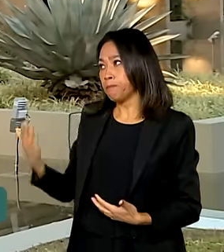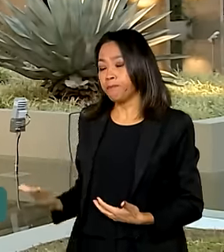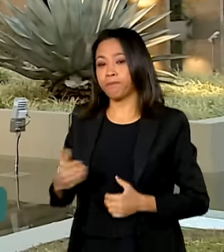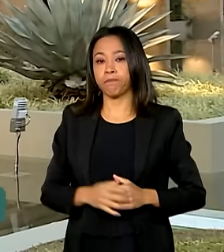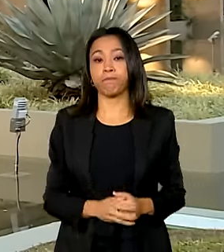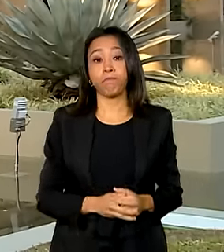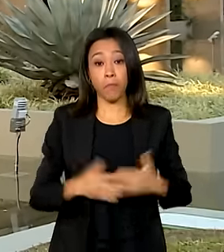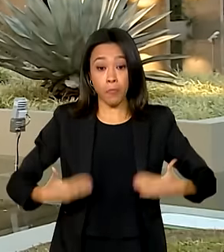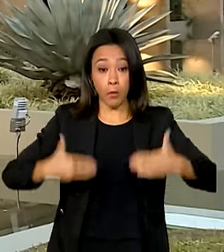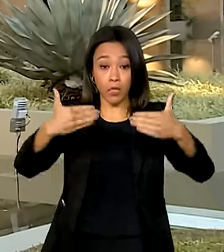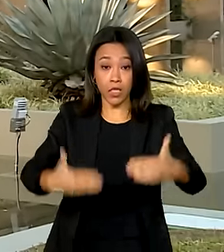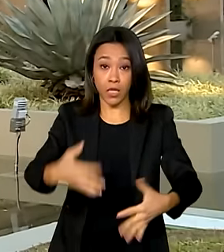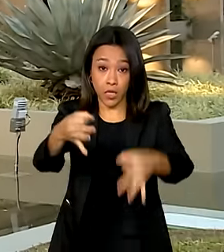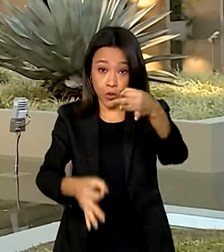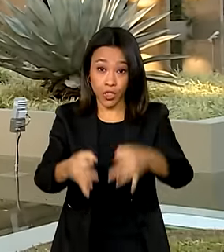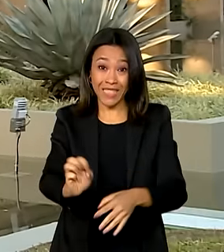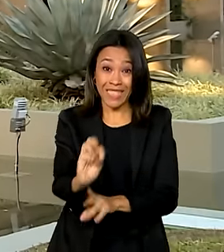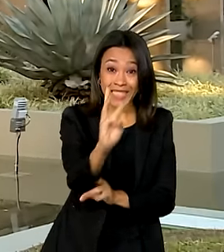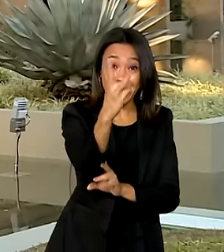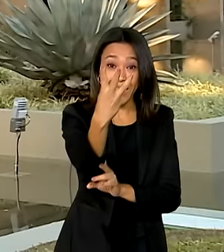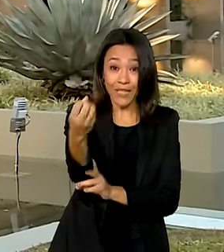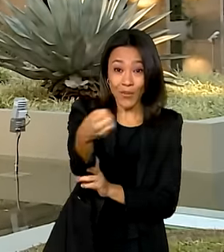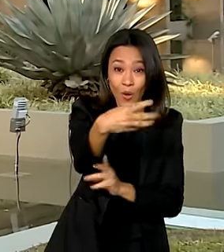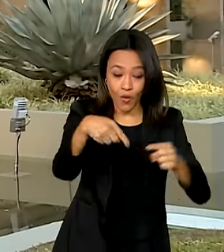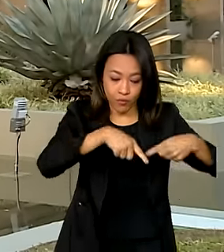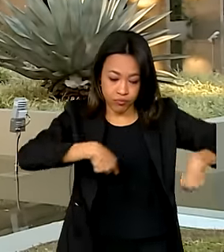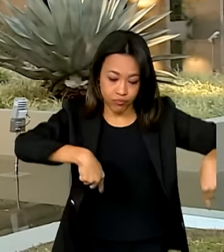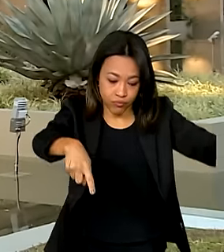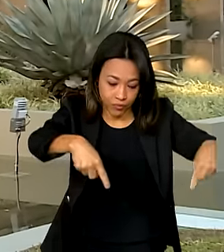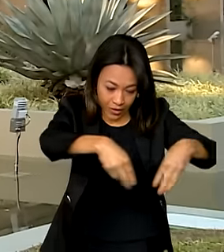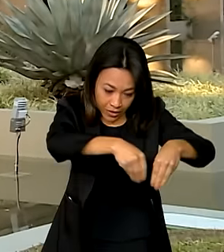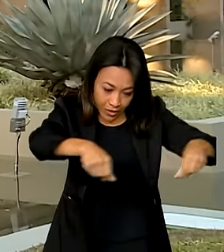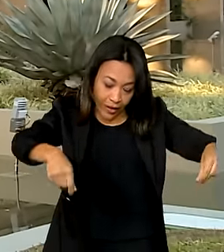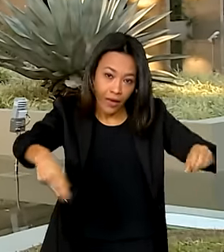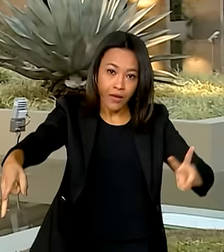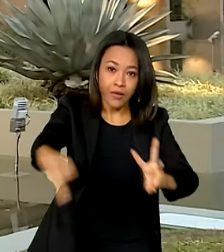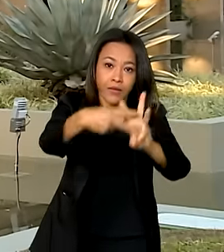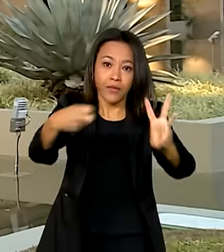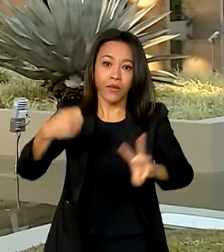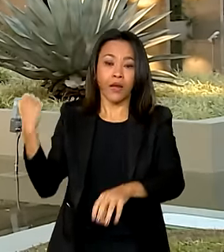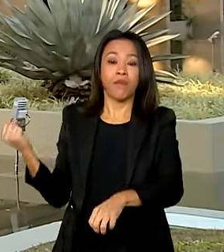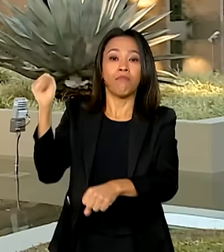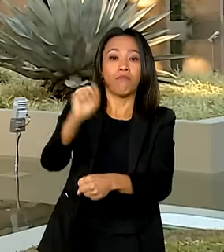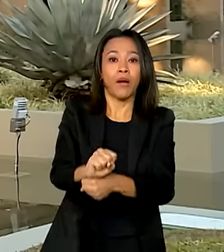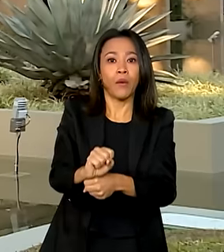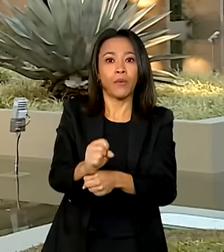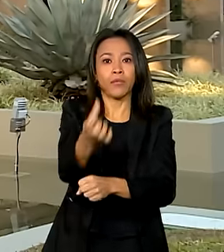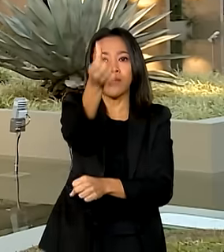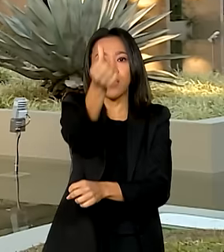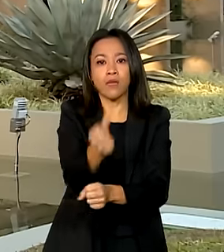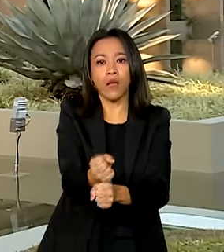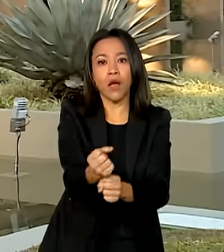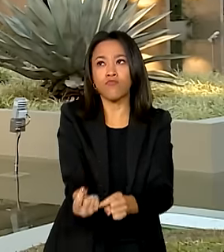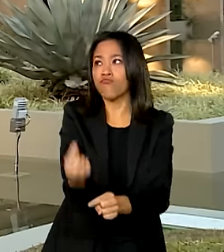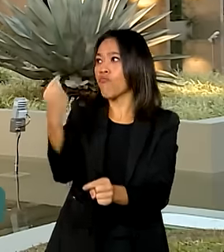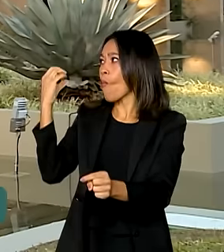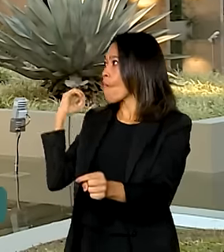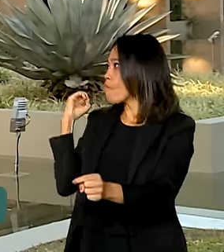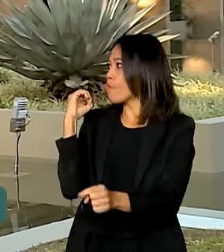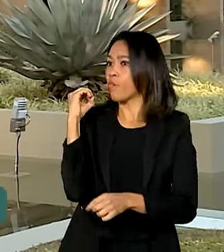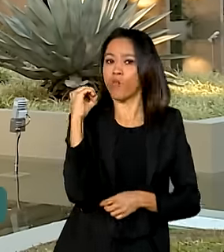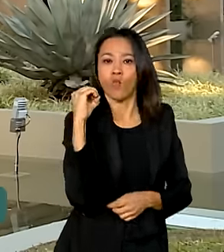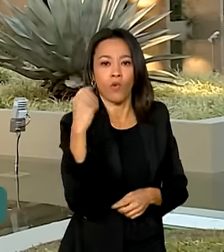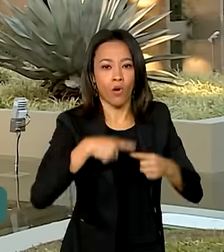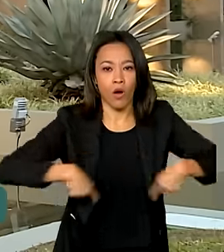da Justiça demarcou três novos territórios indígenas, interrompendo um ciclo de seis anos de ausência de demarcações de terras. Os